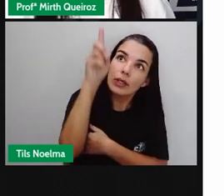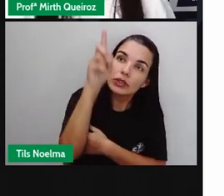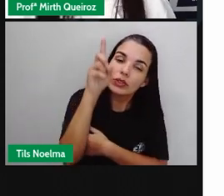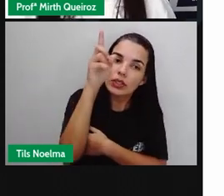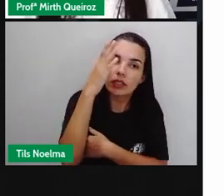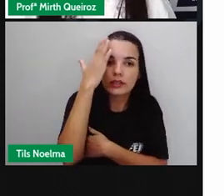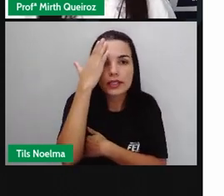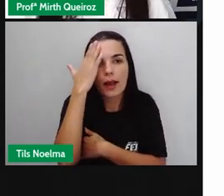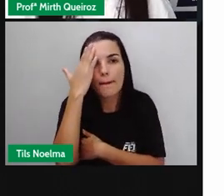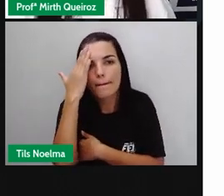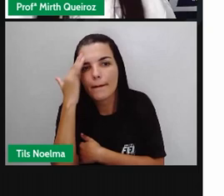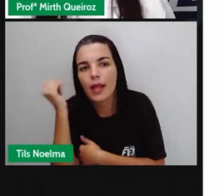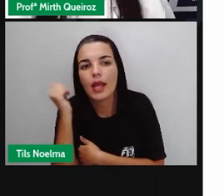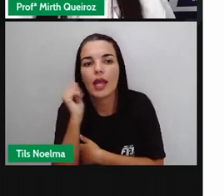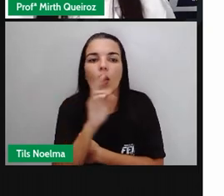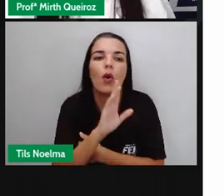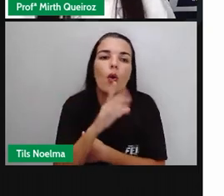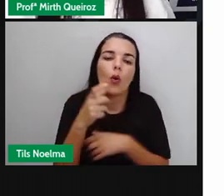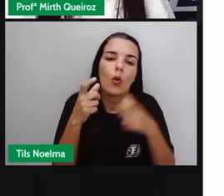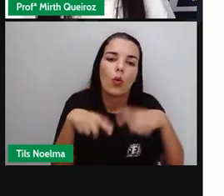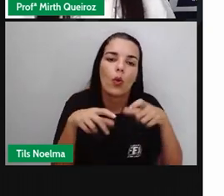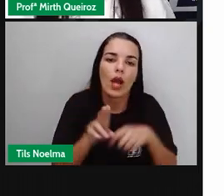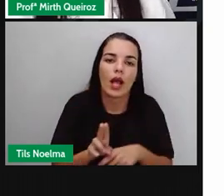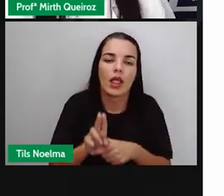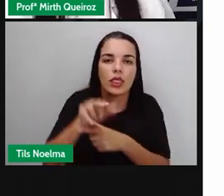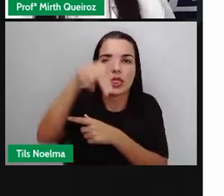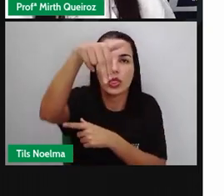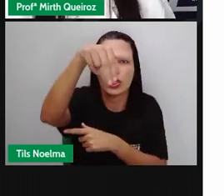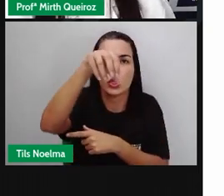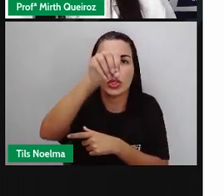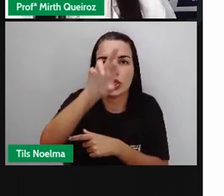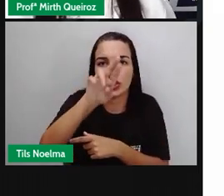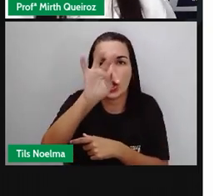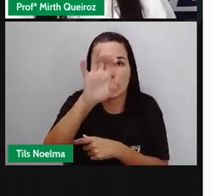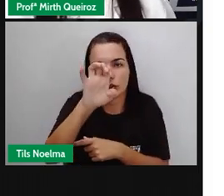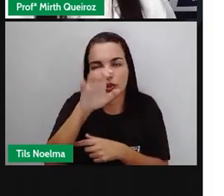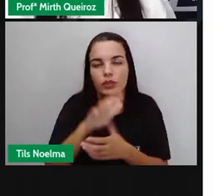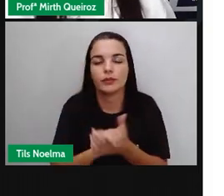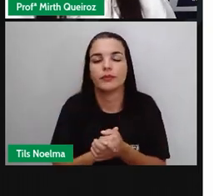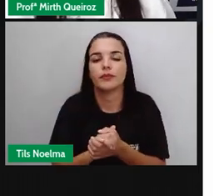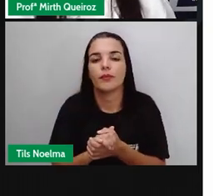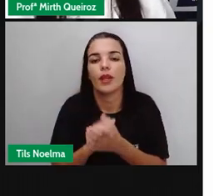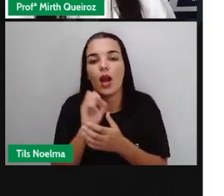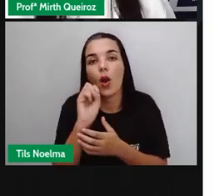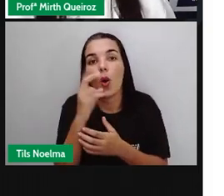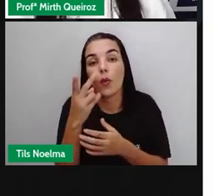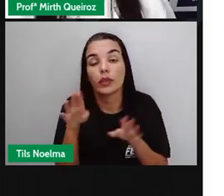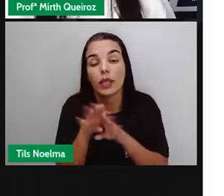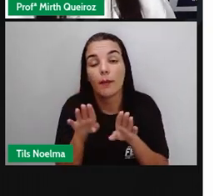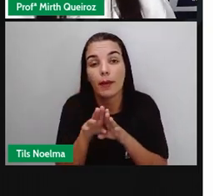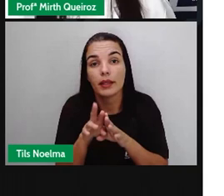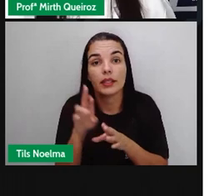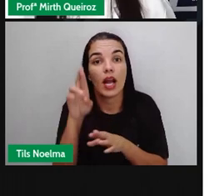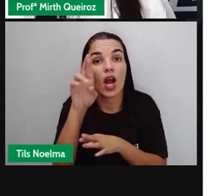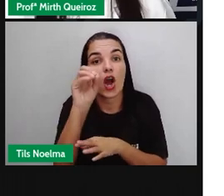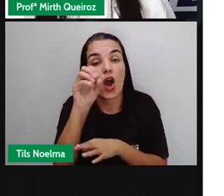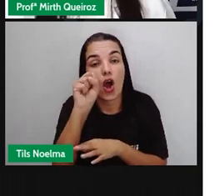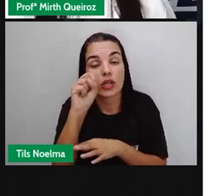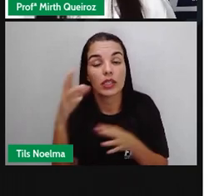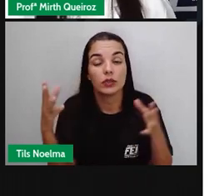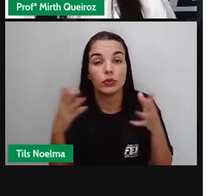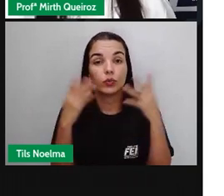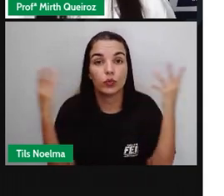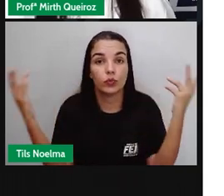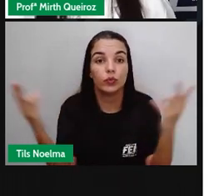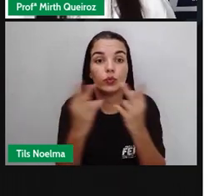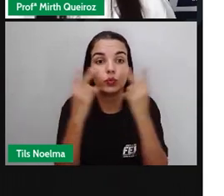norte, que aí a gente já vai saber qual é leste, qual é o oeste, onde é o sul. Ou pode vir uma rosa dos ventos aí já com todos, né?